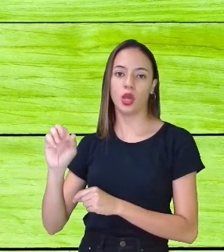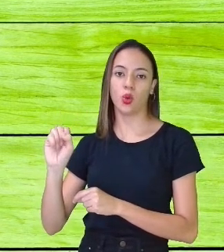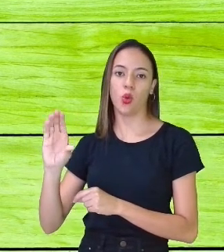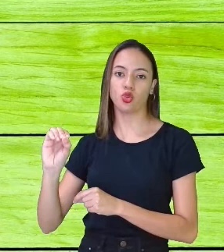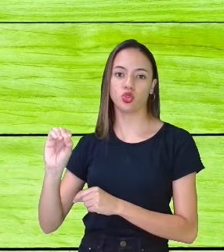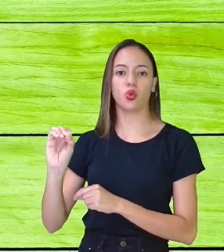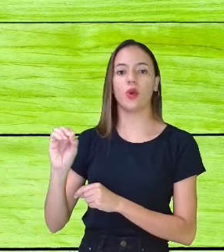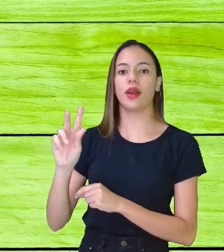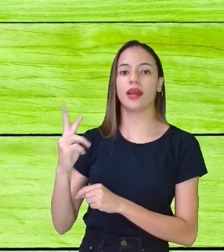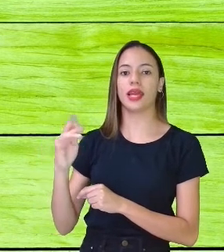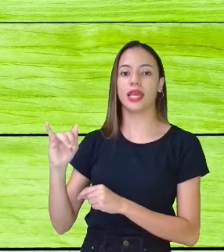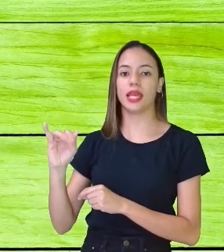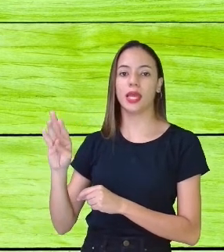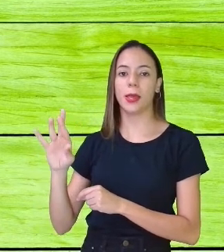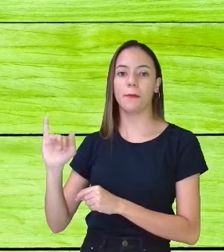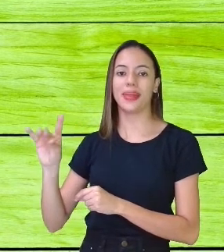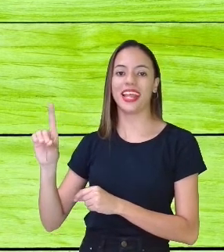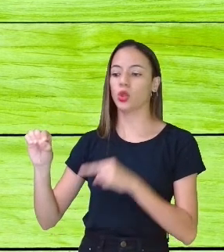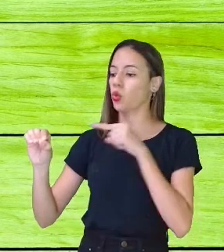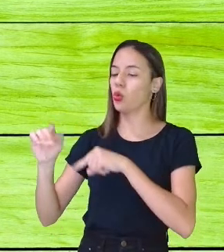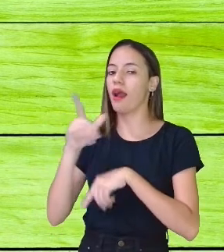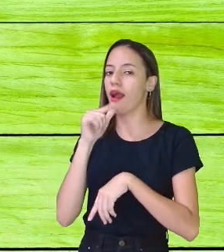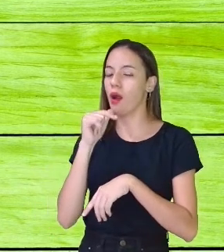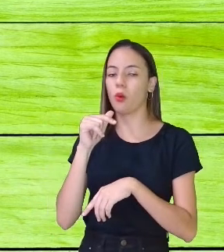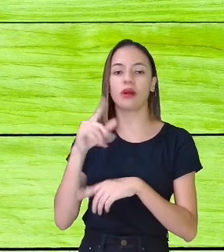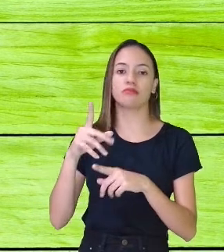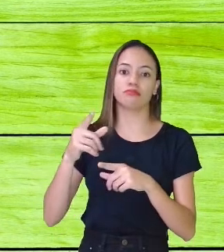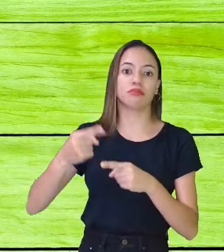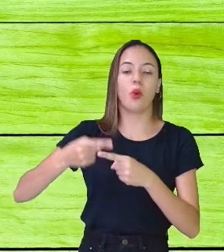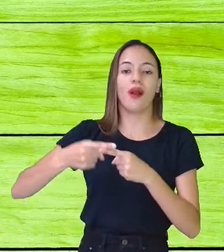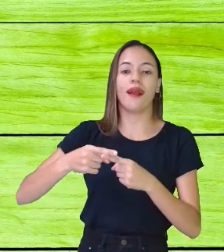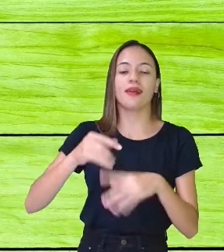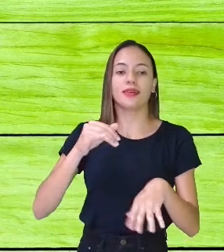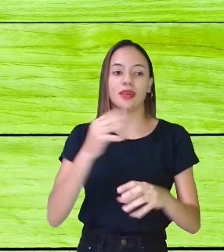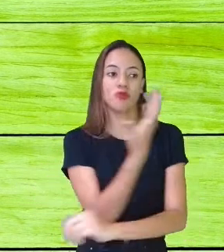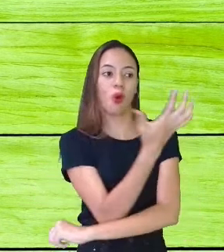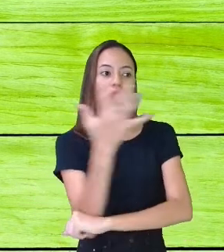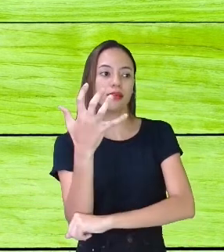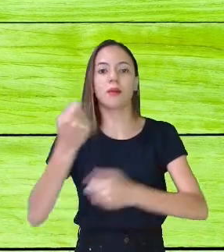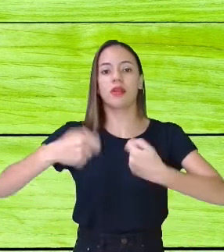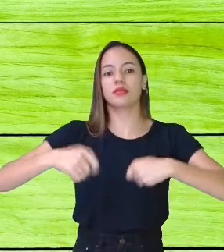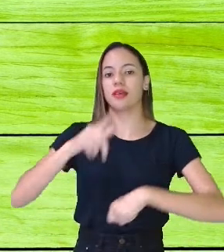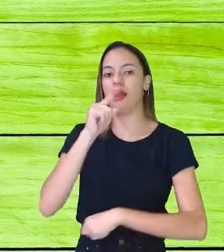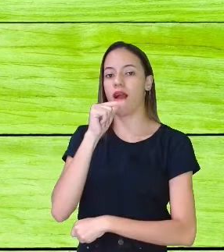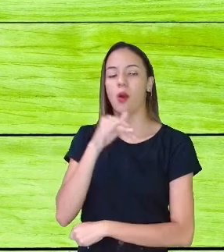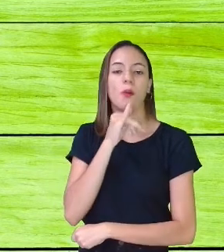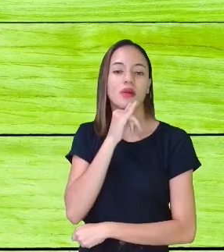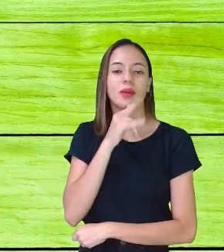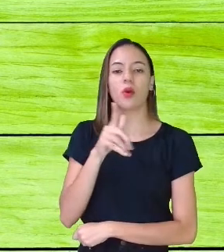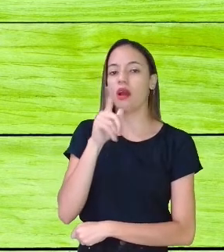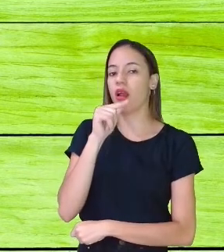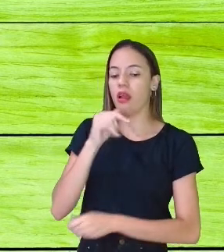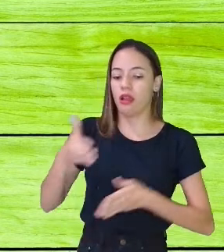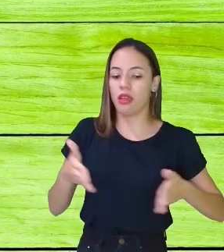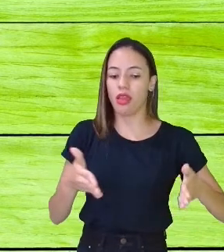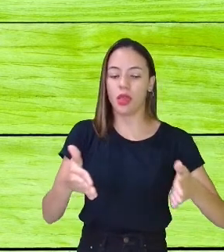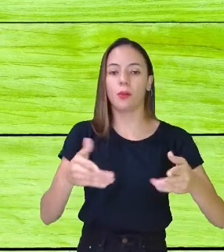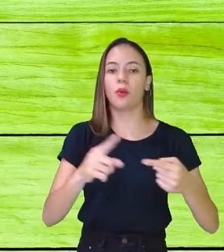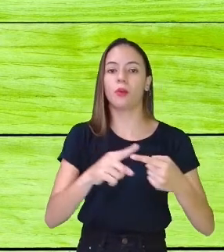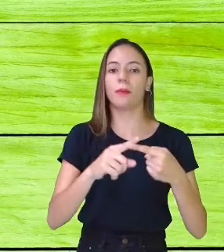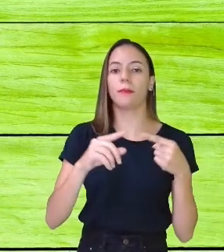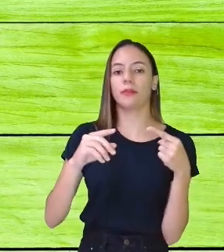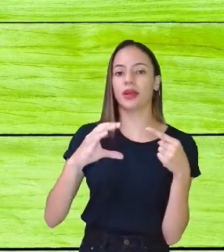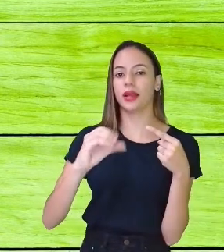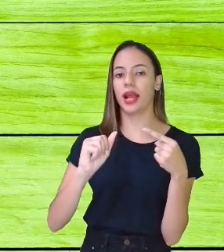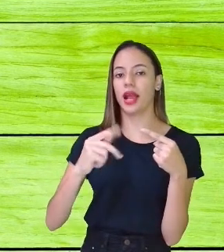Com certeza. Sabe por quê? Os mangues que ficam próximos aos nossos rios, como Capibaribe, Biberibe